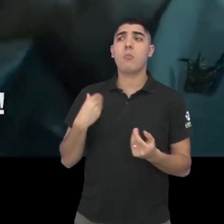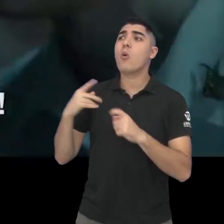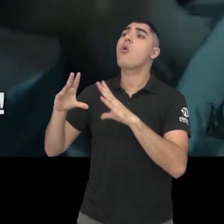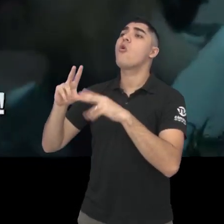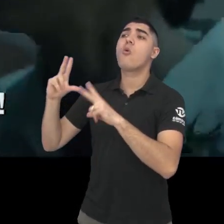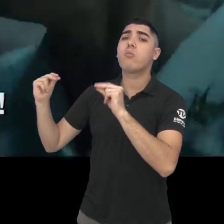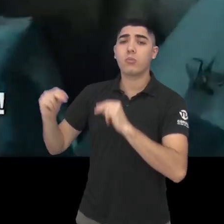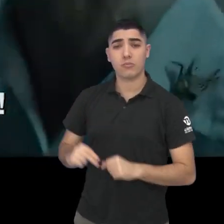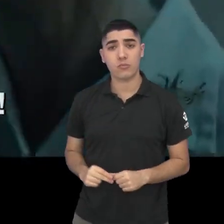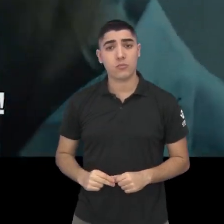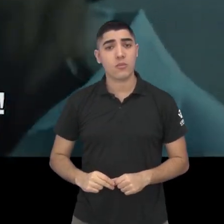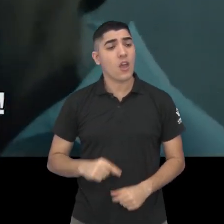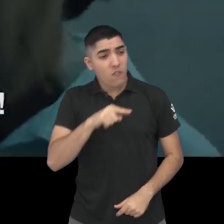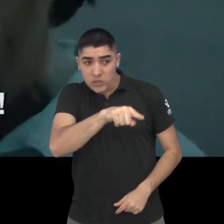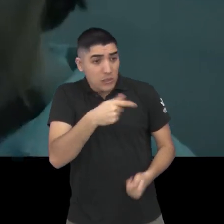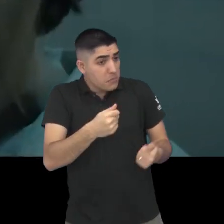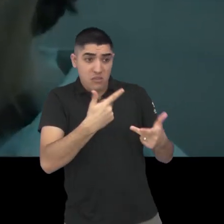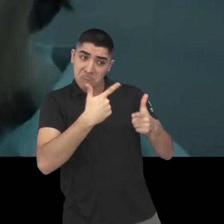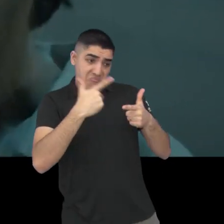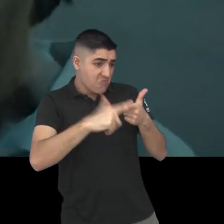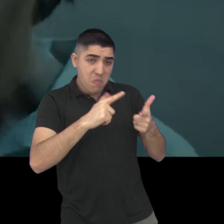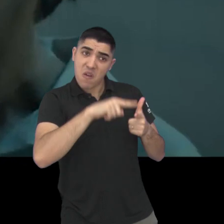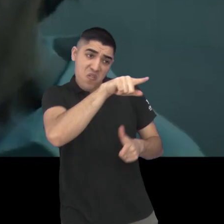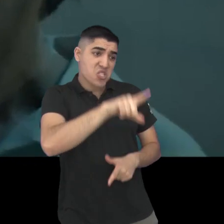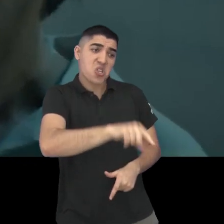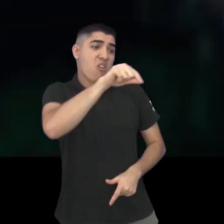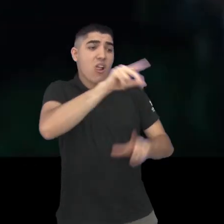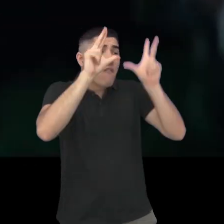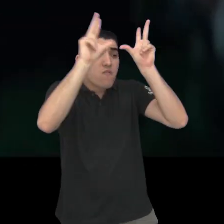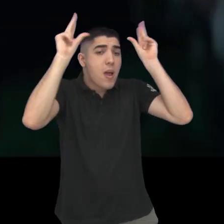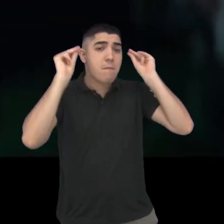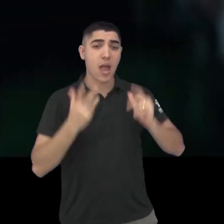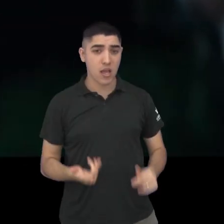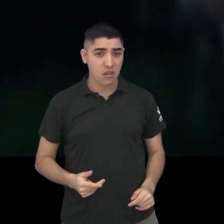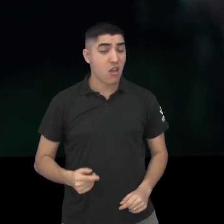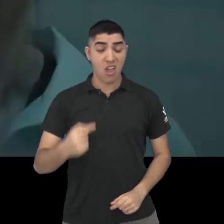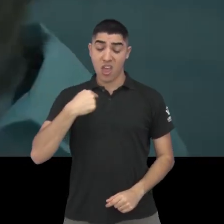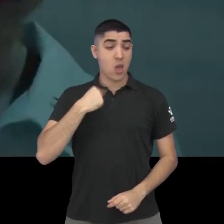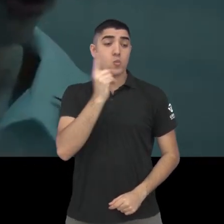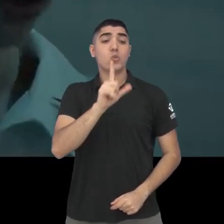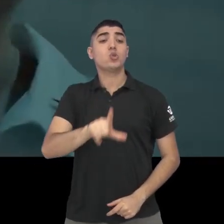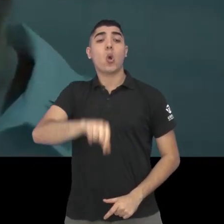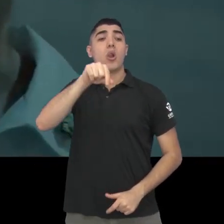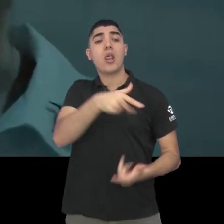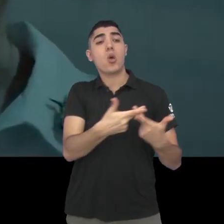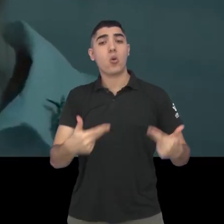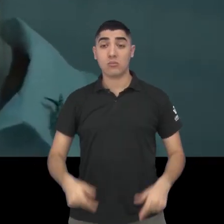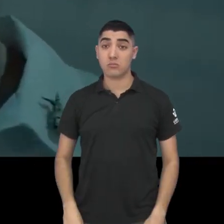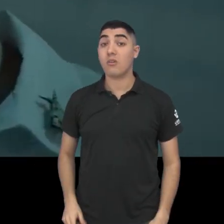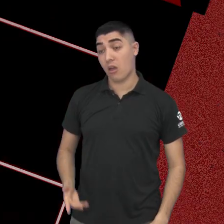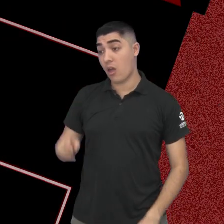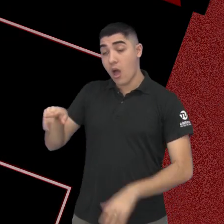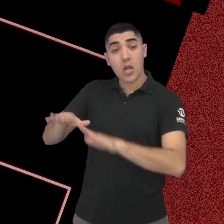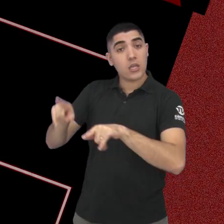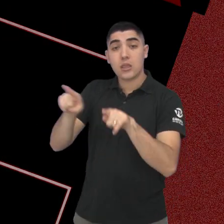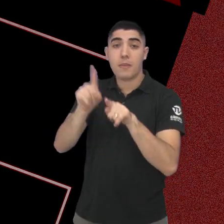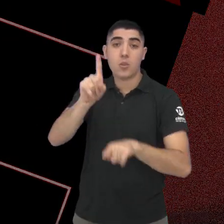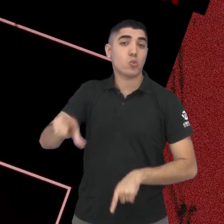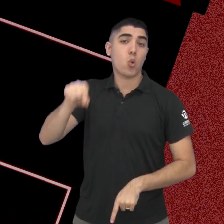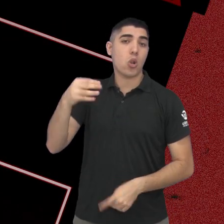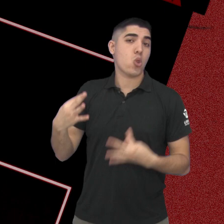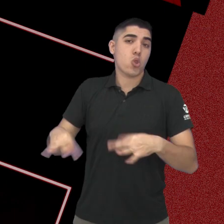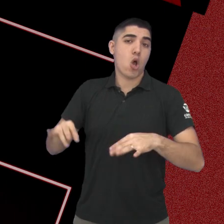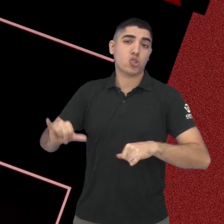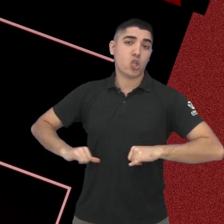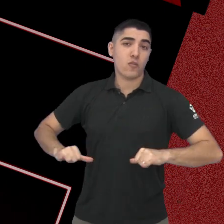escogiste ser enfermeira. Você escogiste. Eu não levi nada disso. Esses chicos também. Além dessa